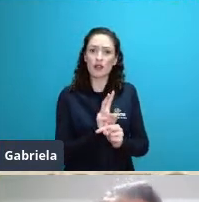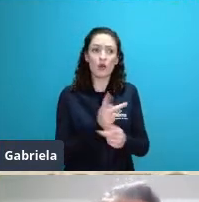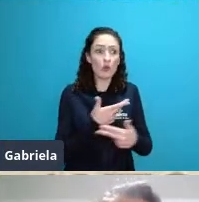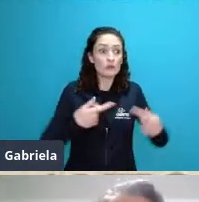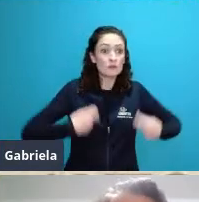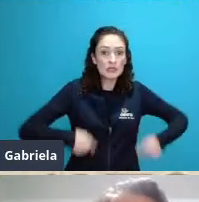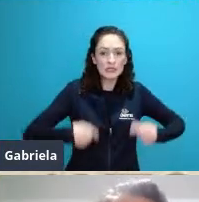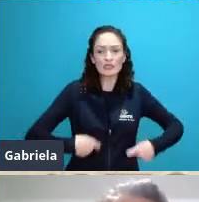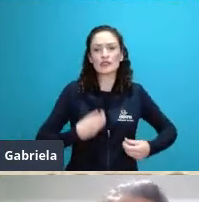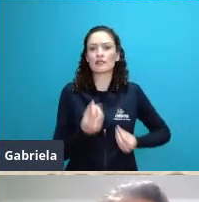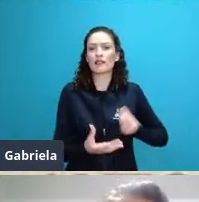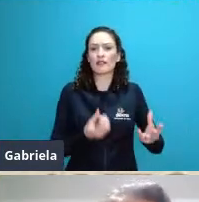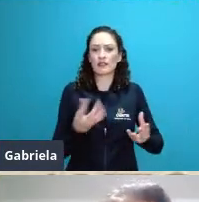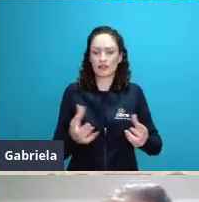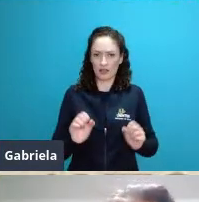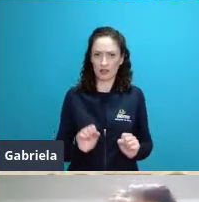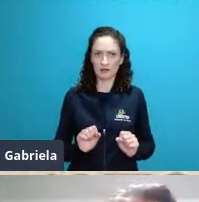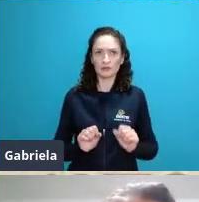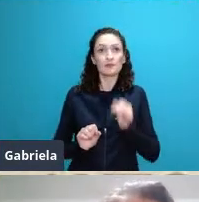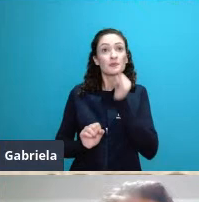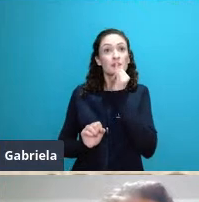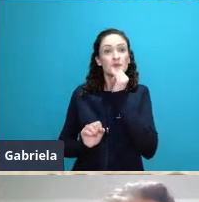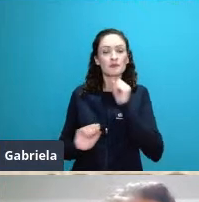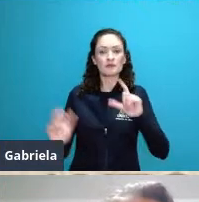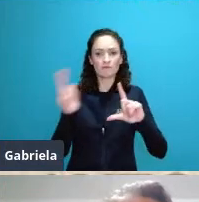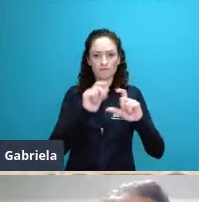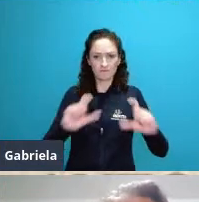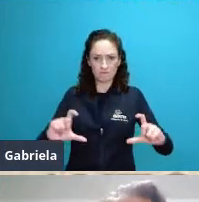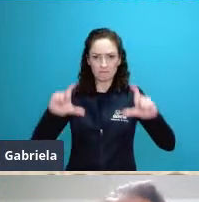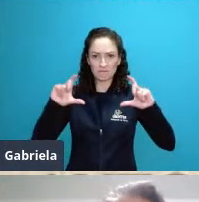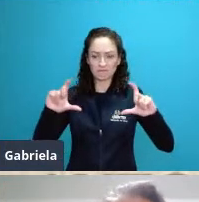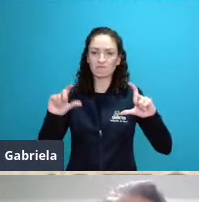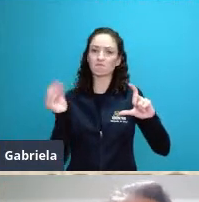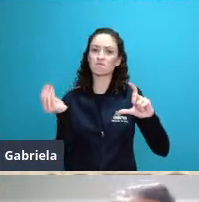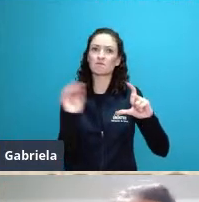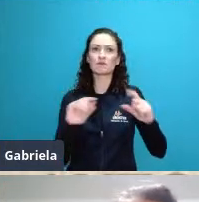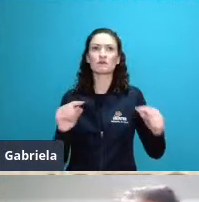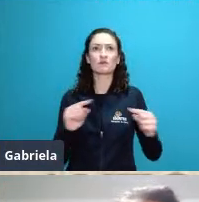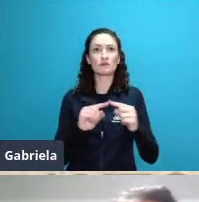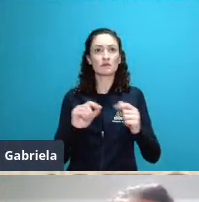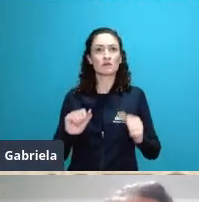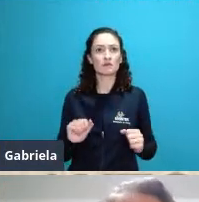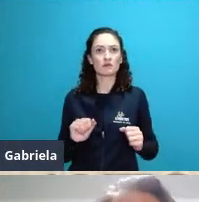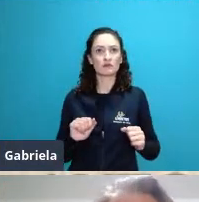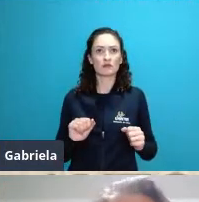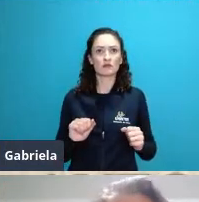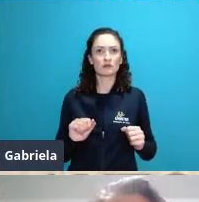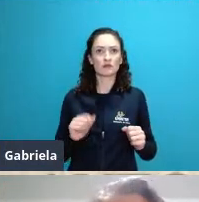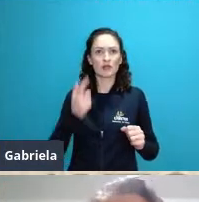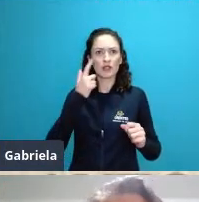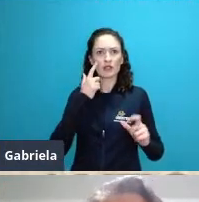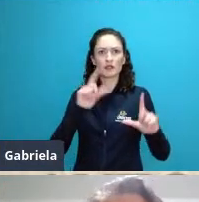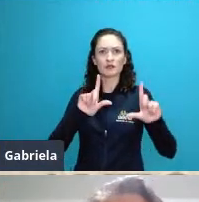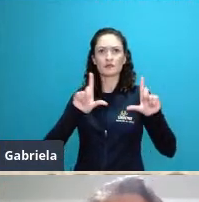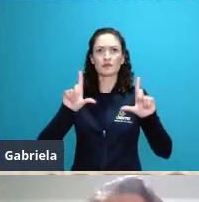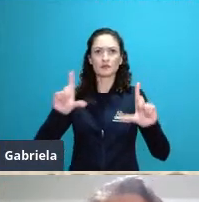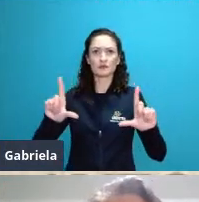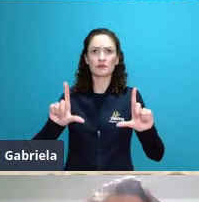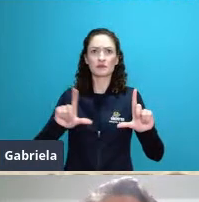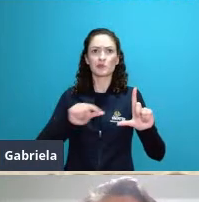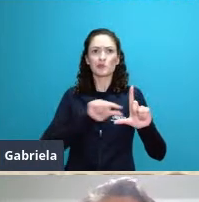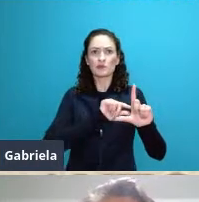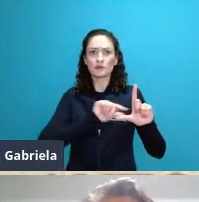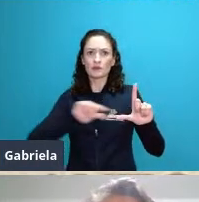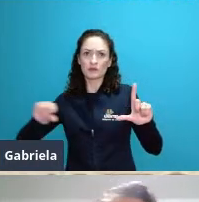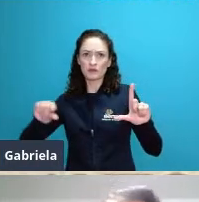dele que eu comentei ali nós temos ali a sucessão florestal ao longo do tempo no eixo X e o que acontece é que